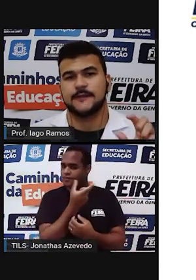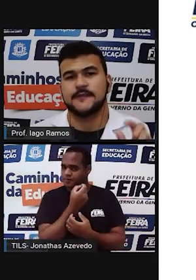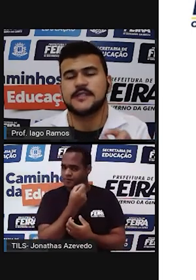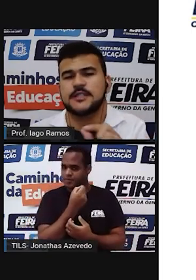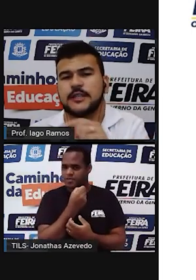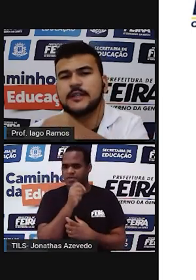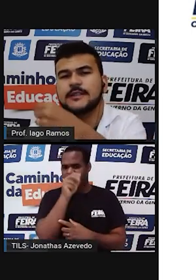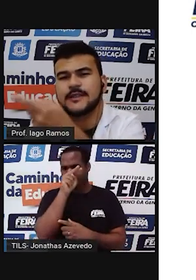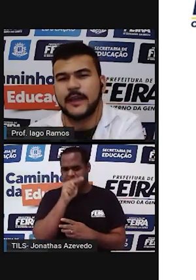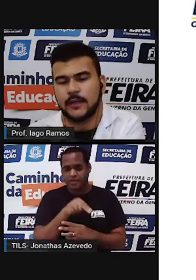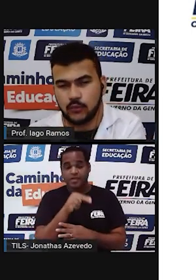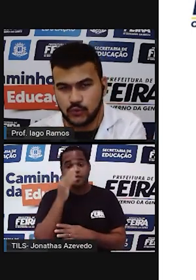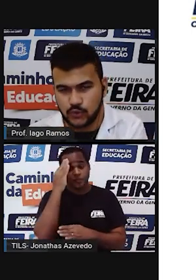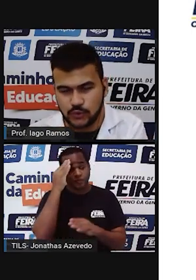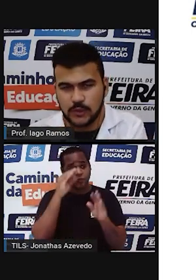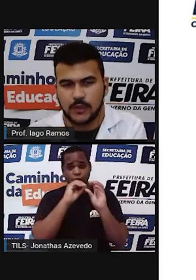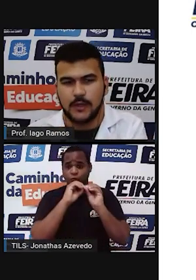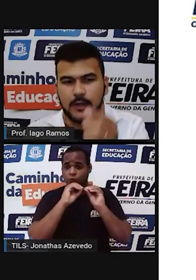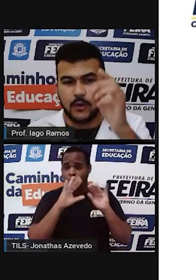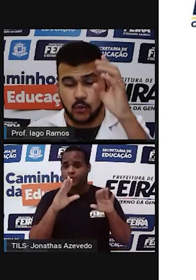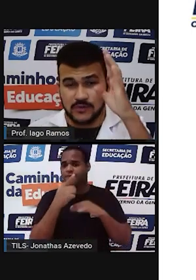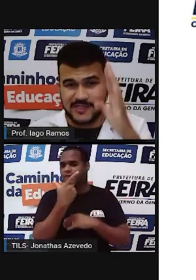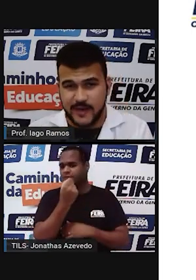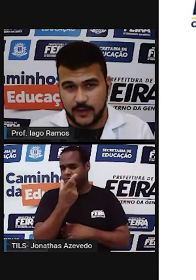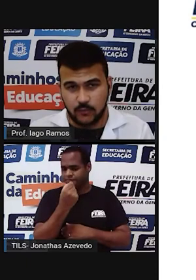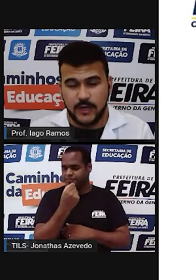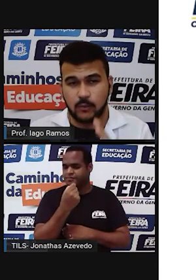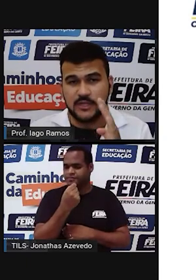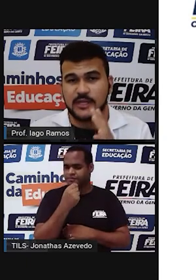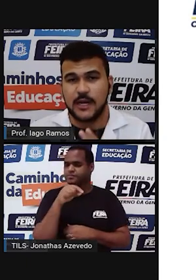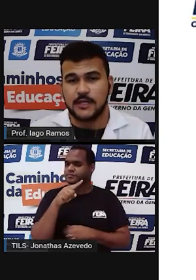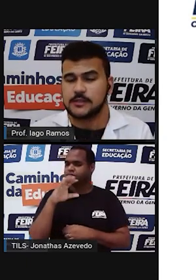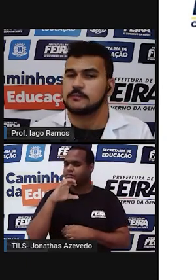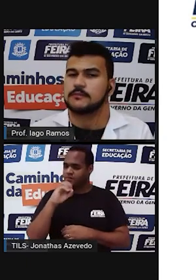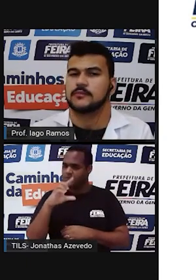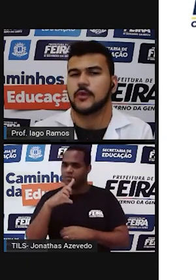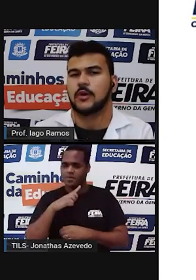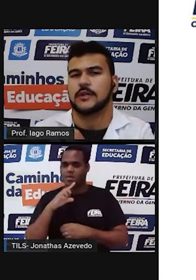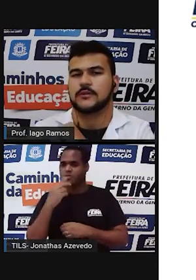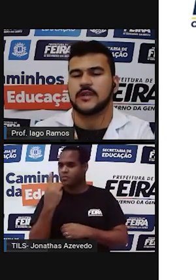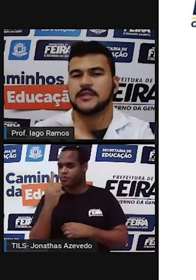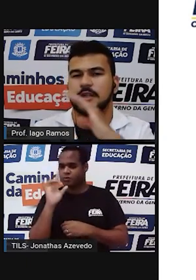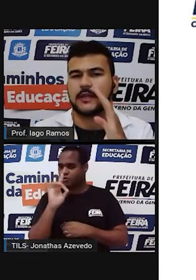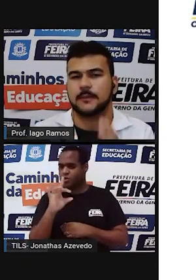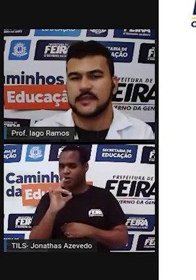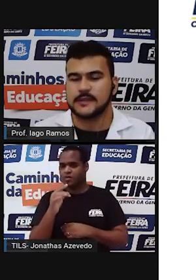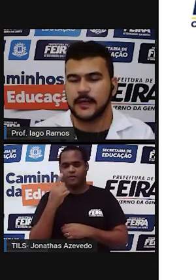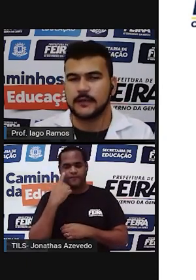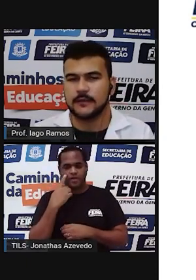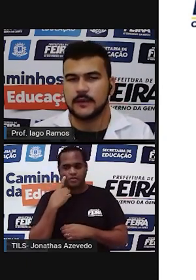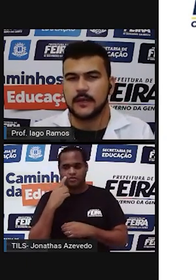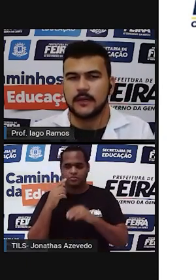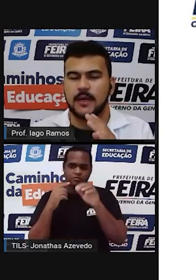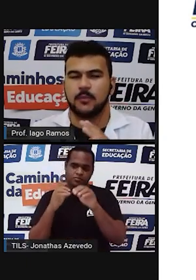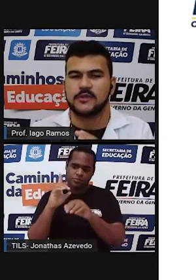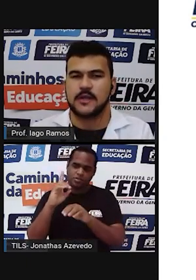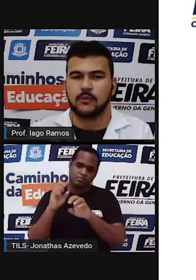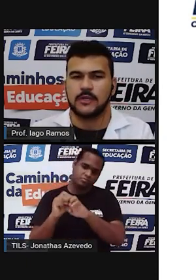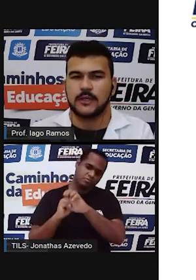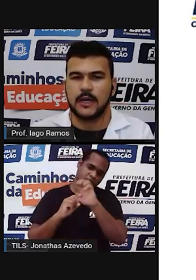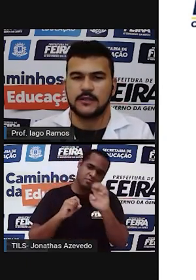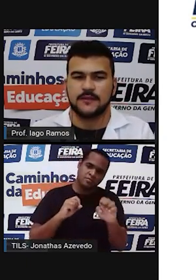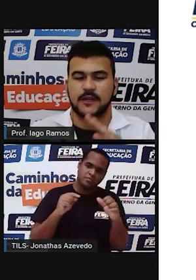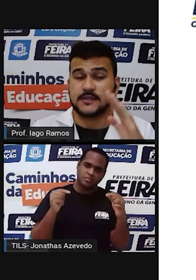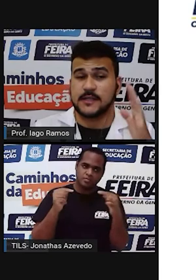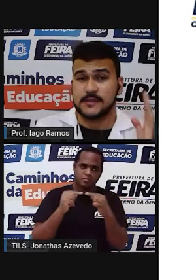A gente lê 20 inteiros. O 0 é unidade olhando da direita para a esquerda depois da